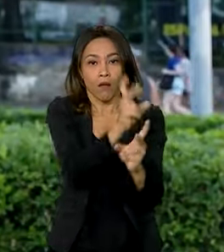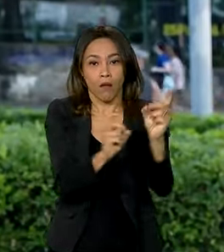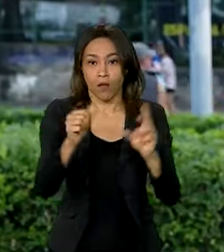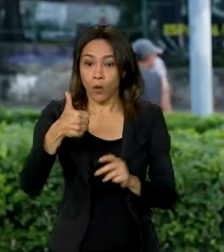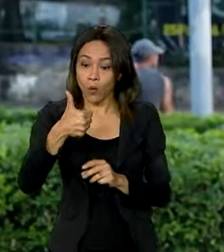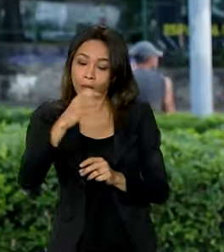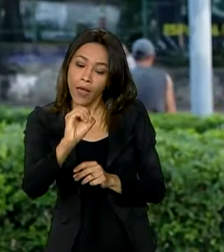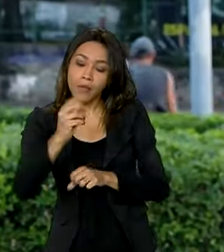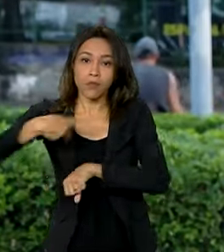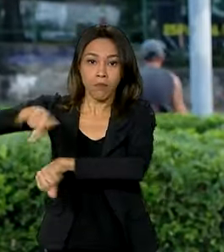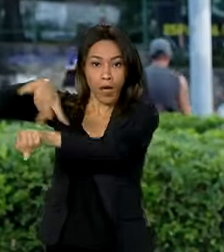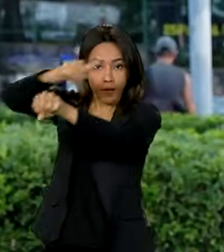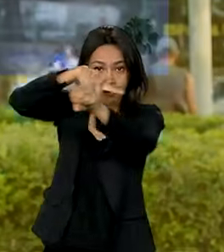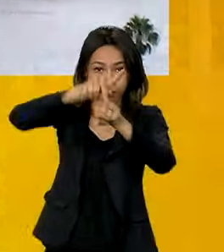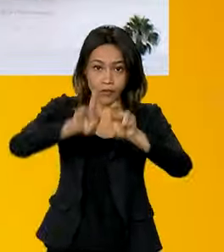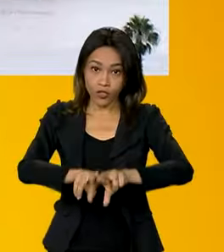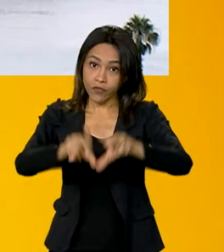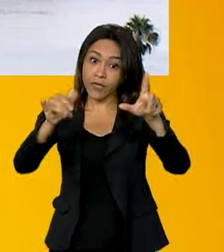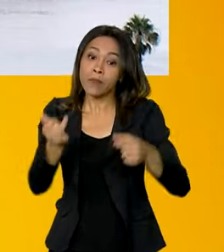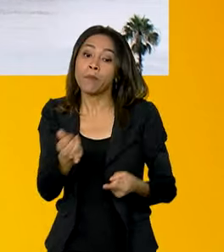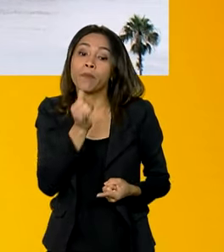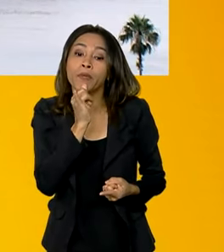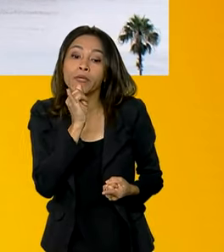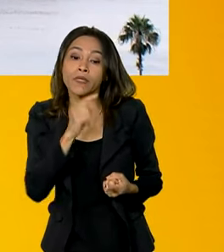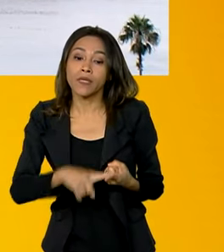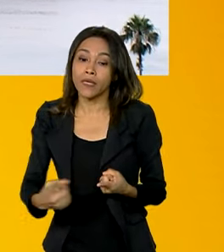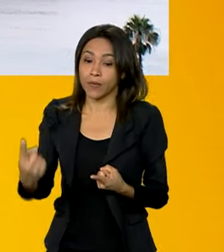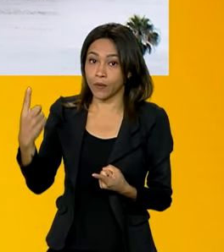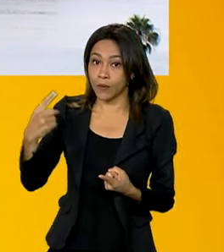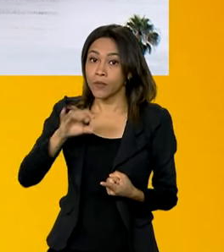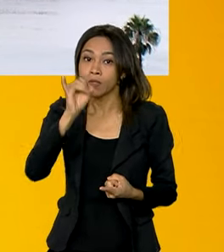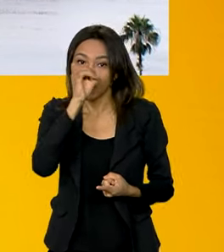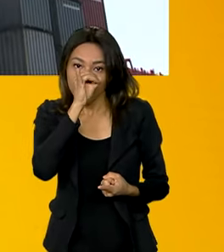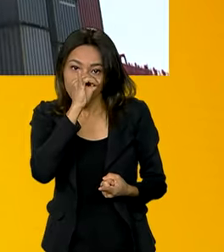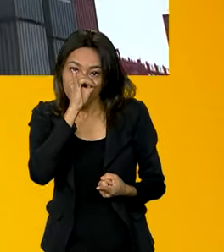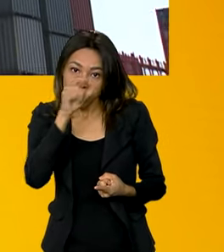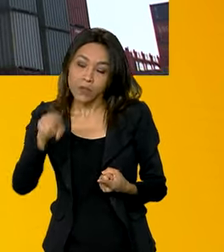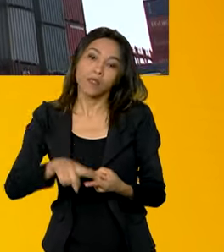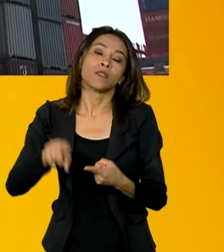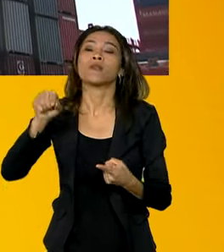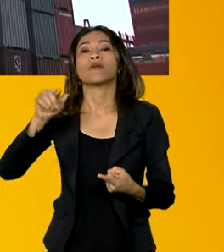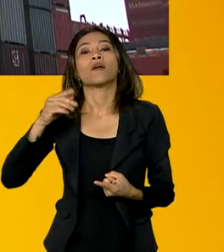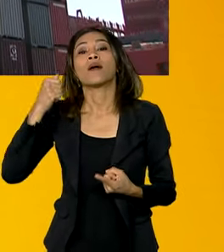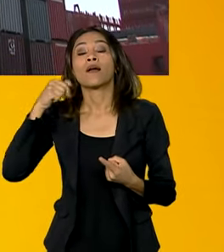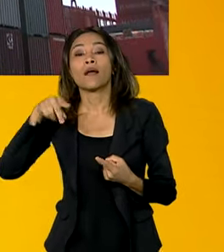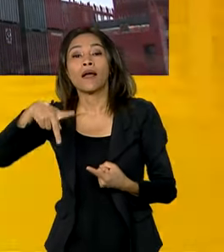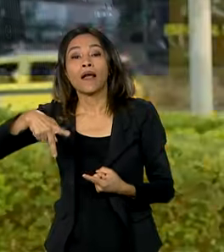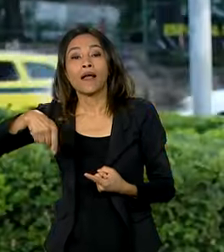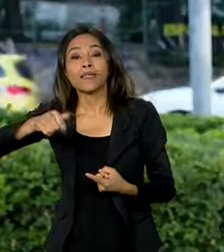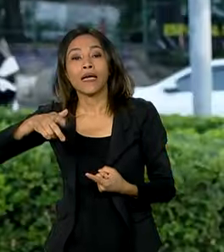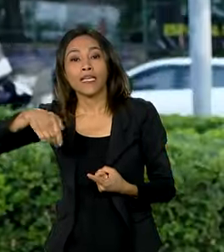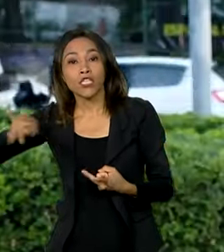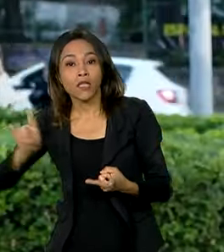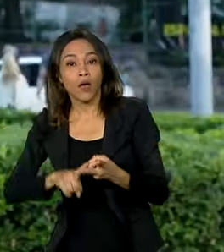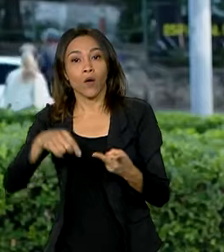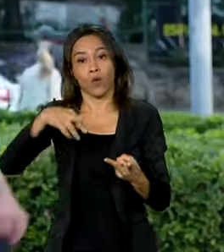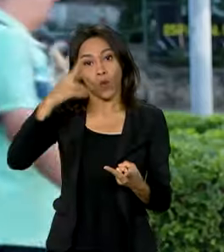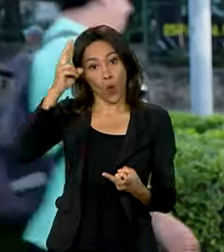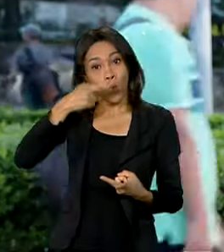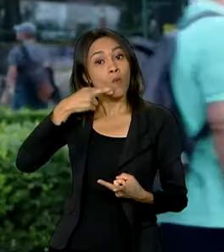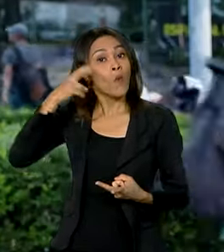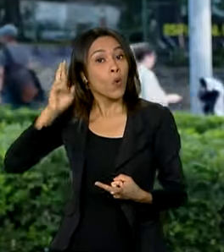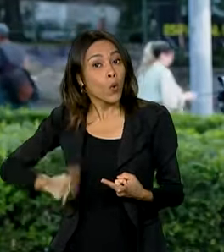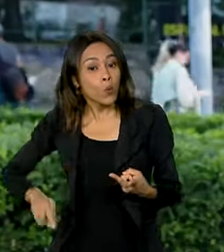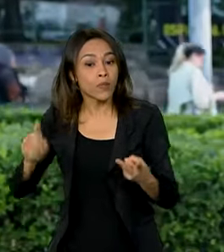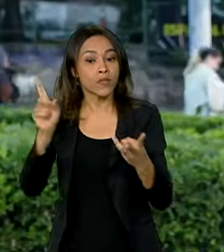Foram acordos comerciais, por exemplo, de suínos vivos com o Cazaquistão, ovos com a Rússia, óleo de aves